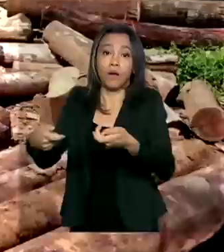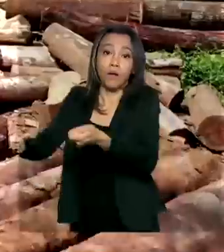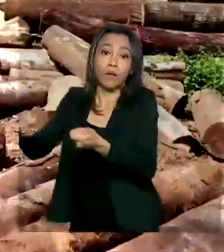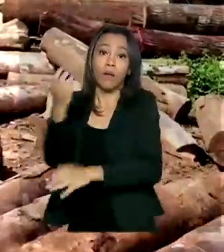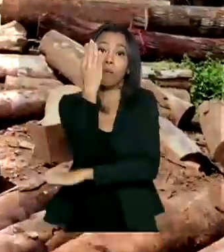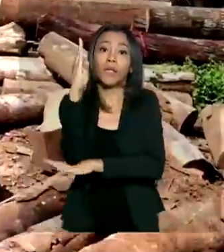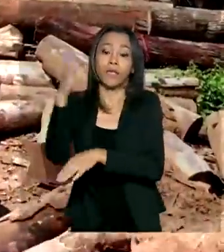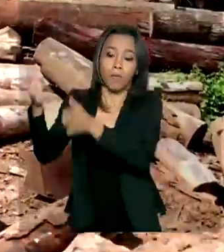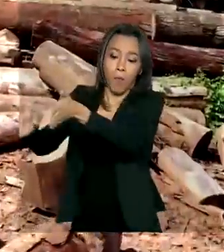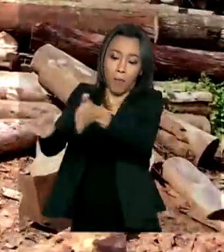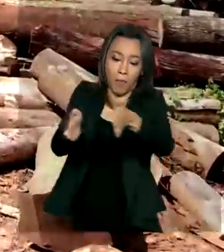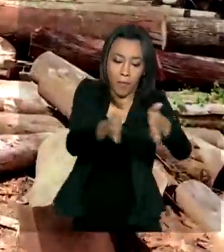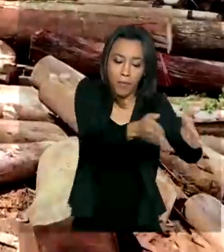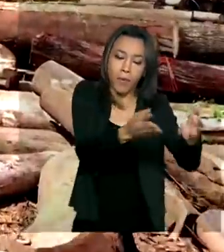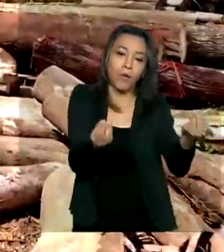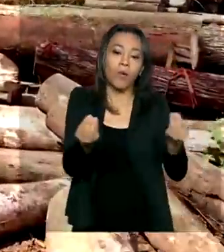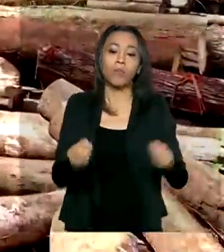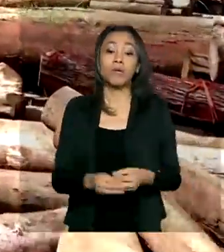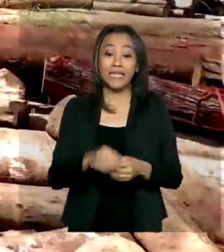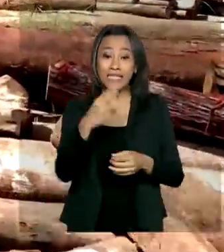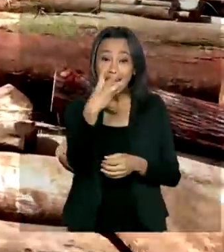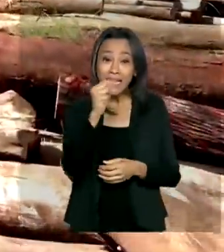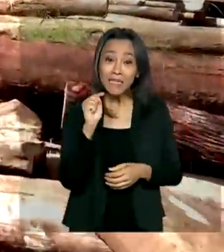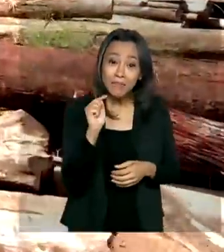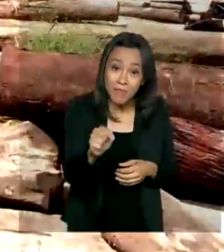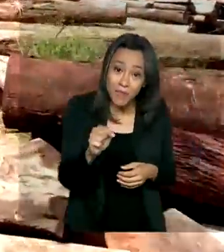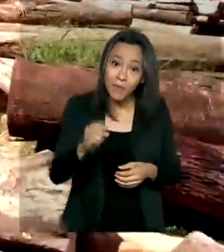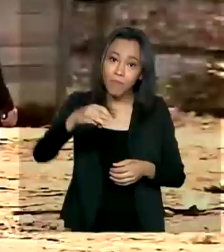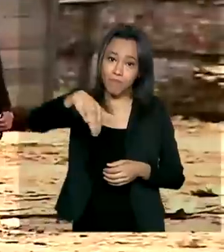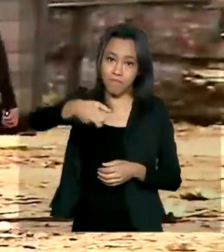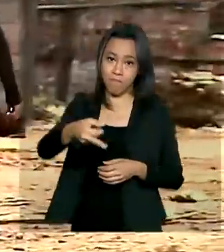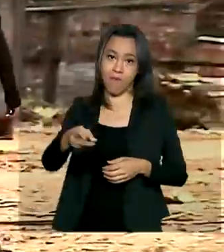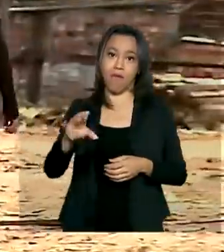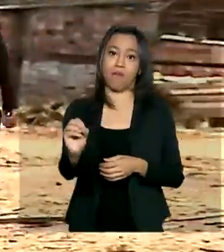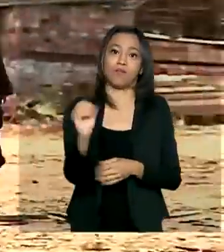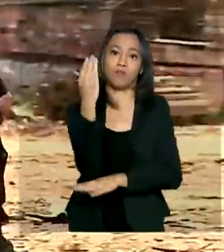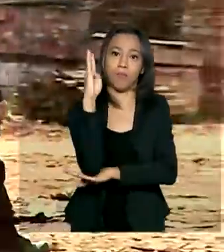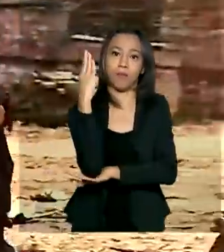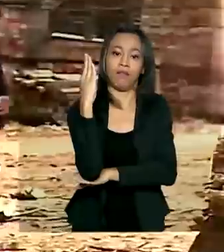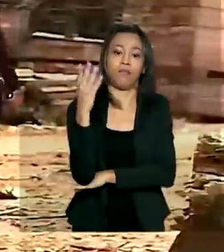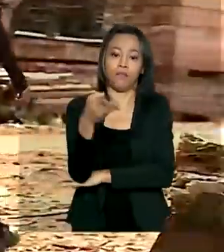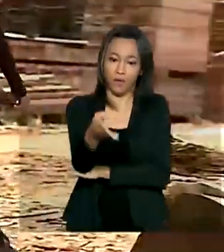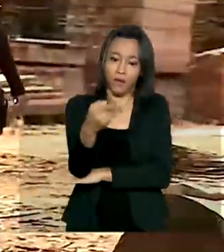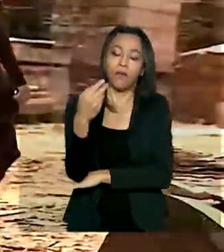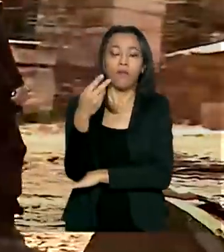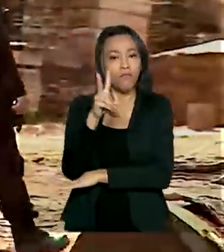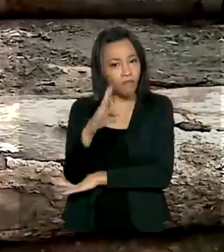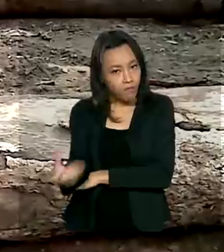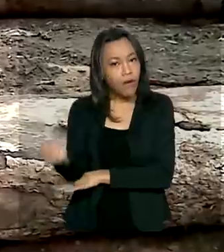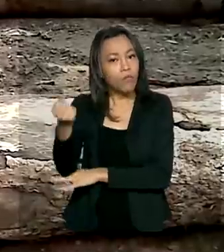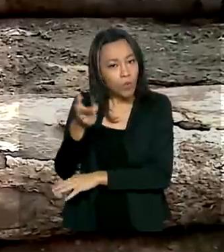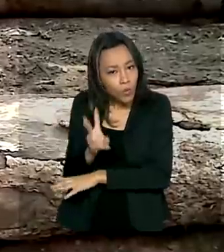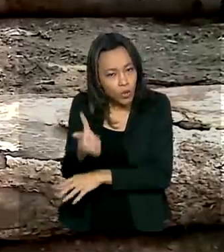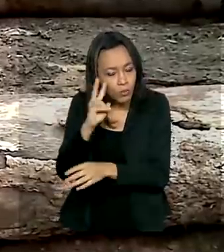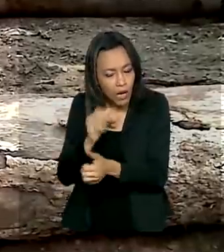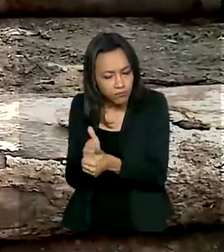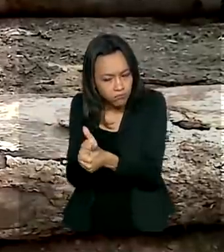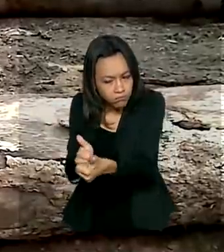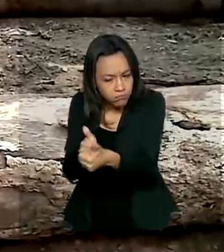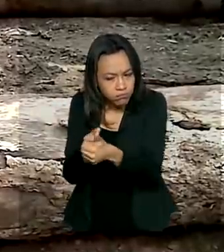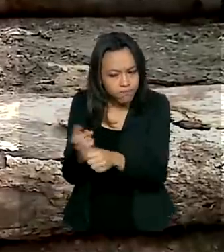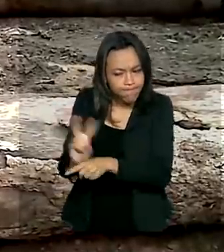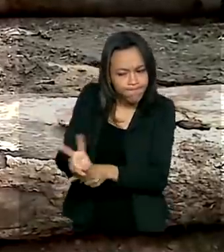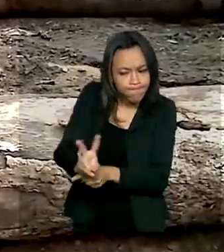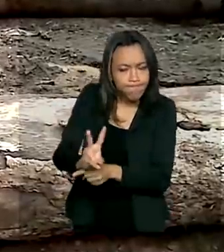deles. Três mil metros cúbicos de madeira foram encontrados no local. Será preciso prosseguir com a investigação para concluir-se a